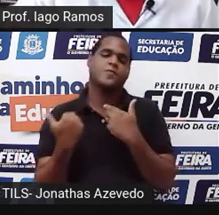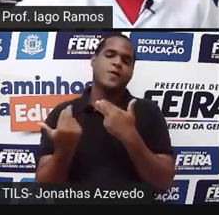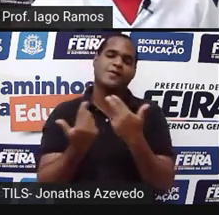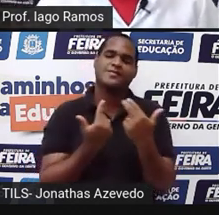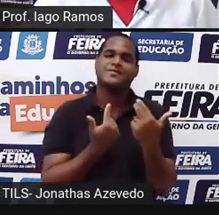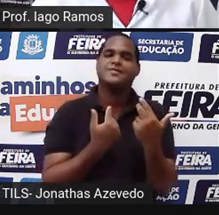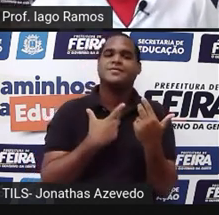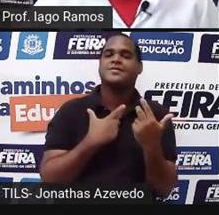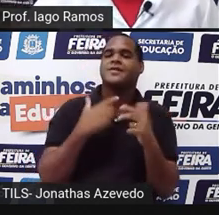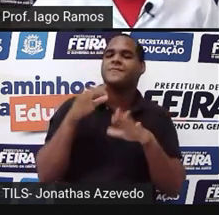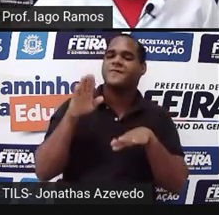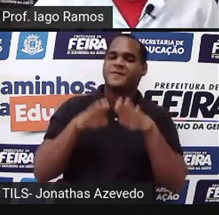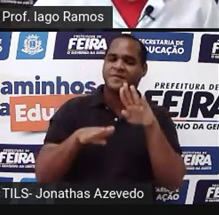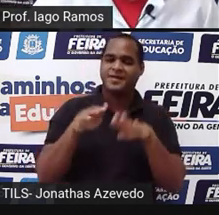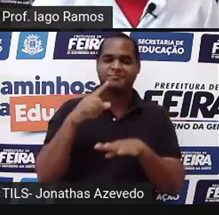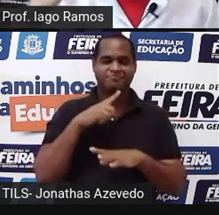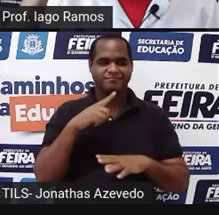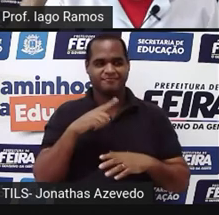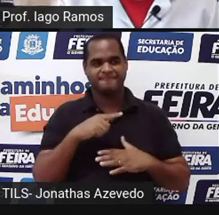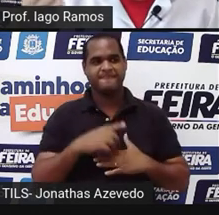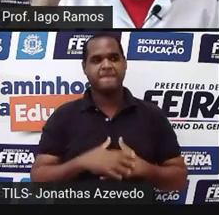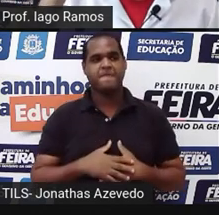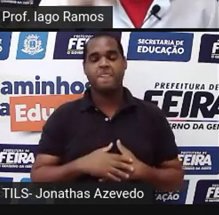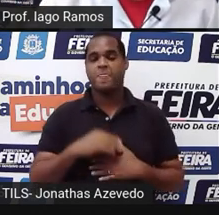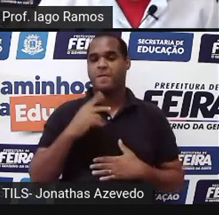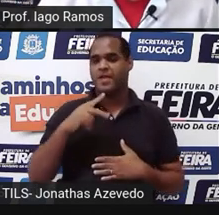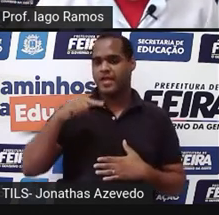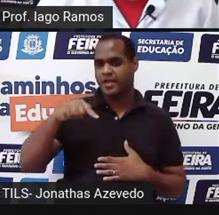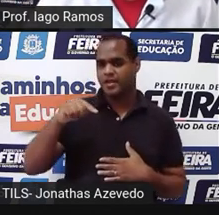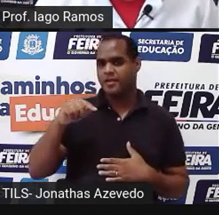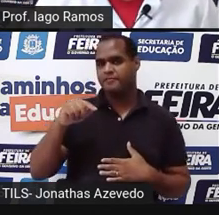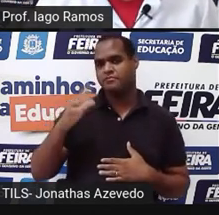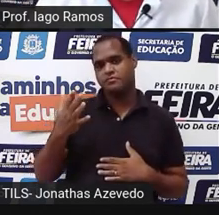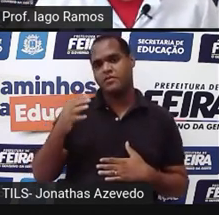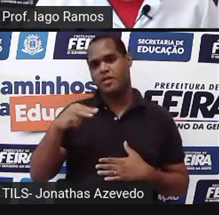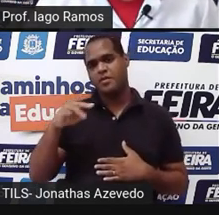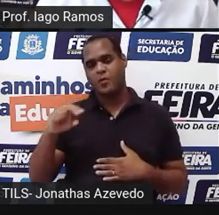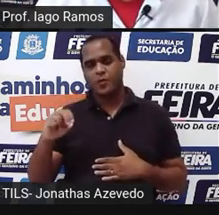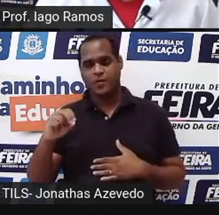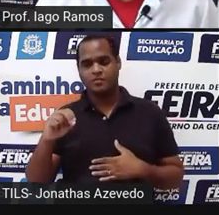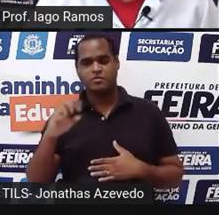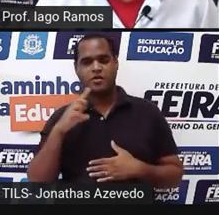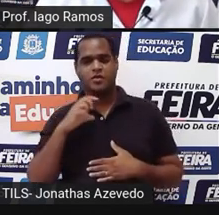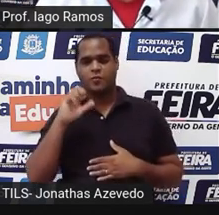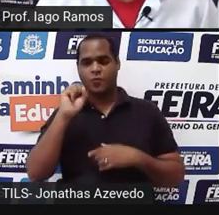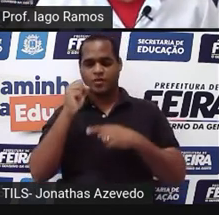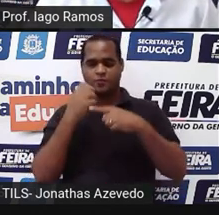a razão de proporcionalidade tá bom? PQ para MO vai ser 8 para 4